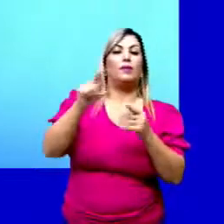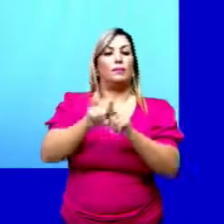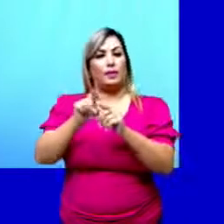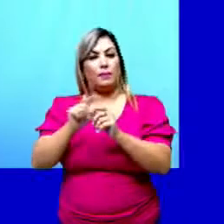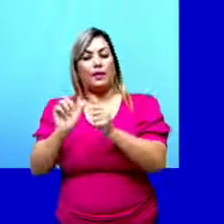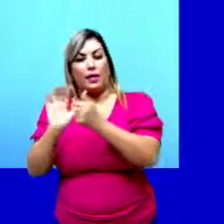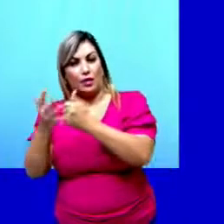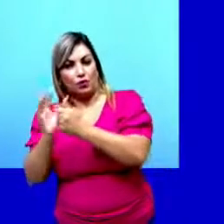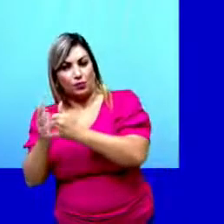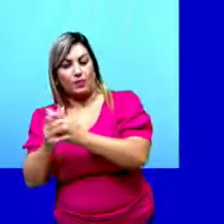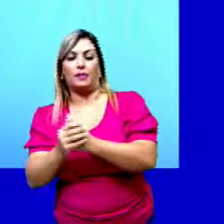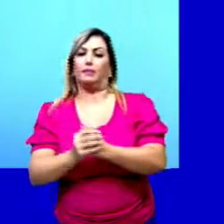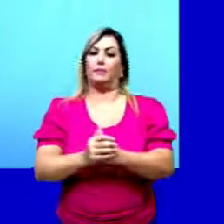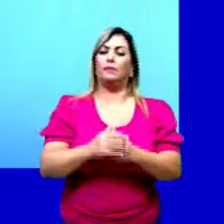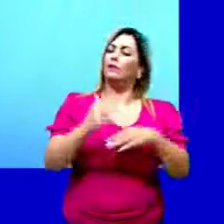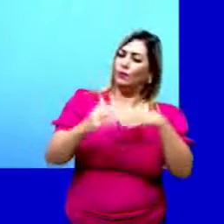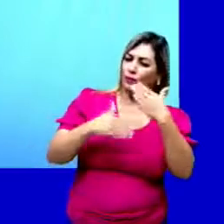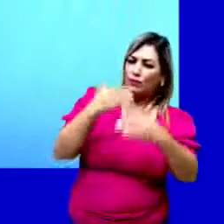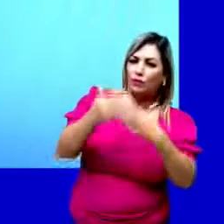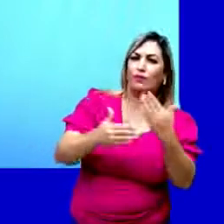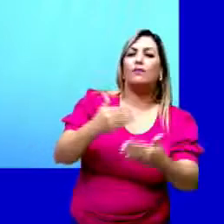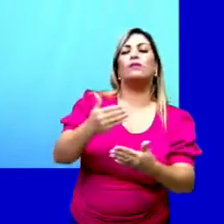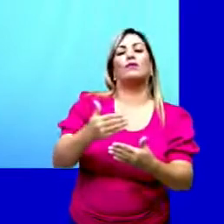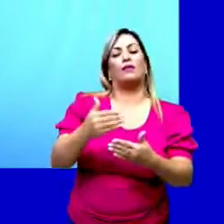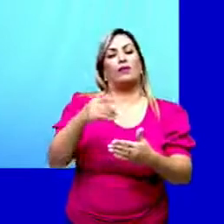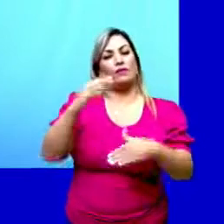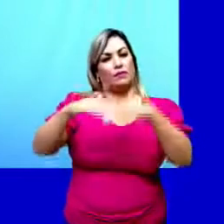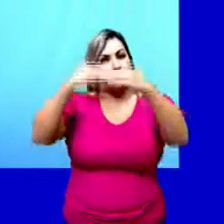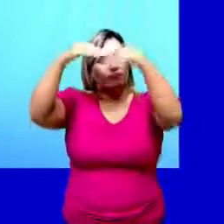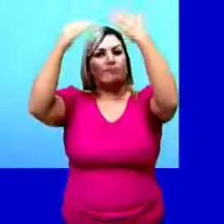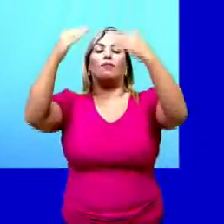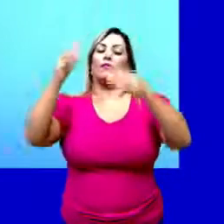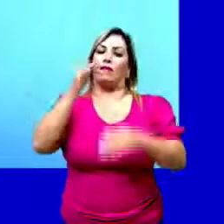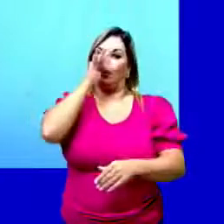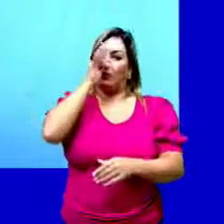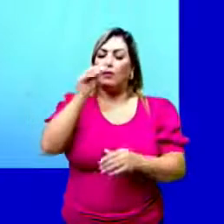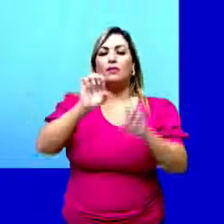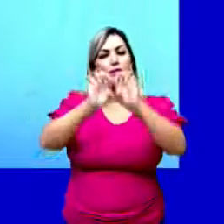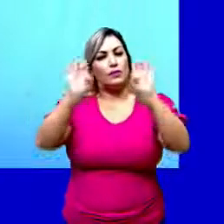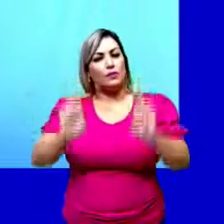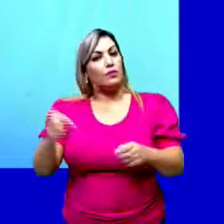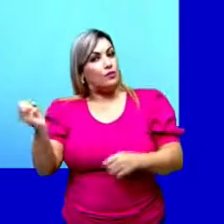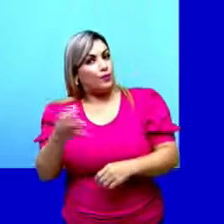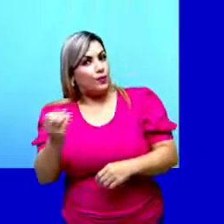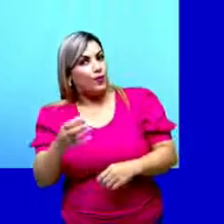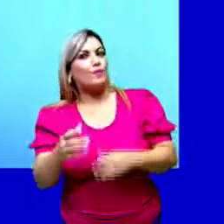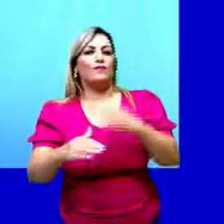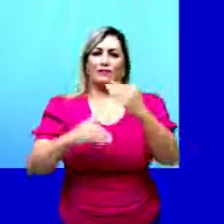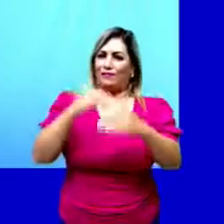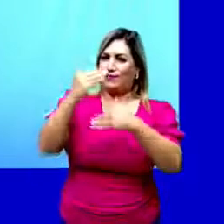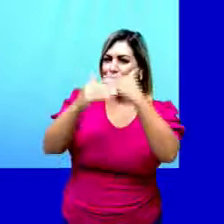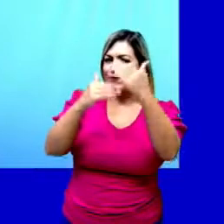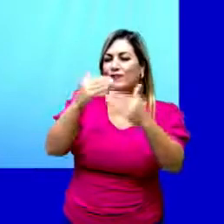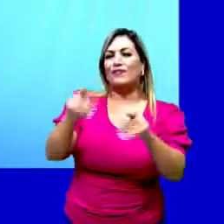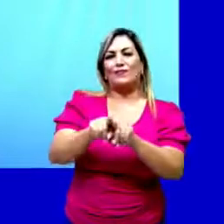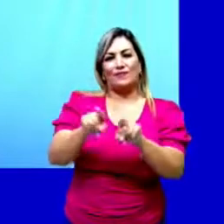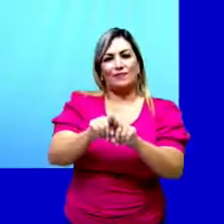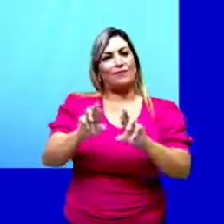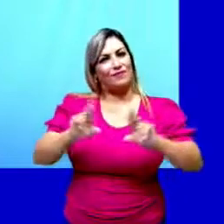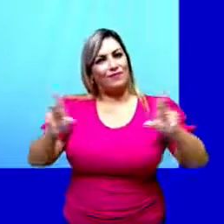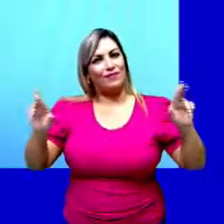No decorrer desse processo de evolução das plantas, então, novas estruturas foram se desenvolvendo,